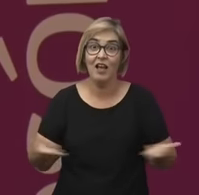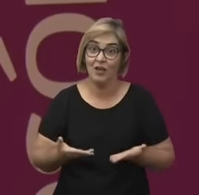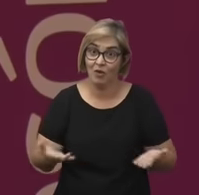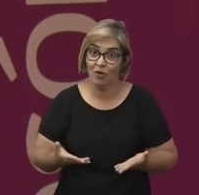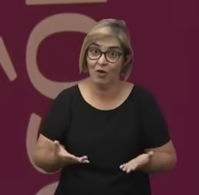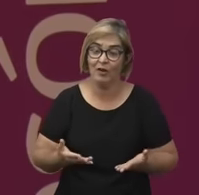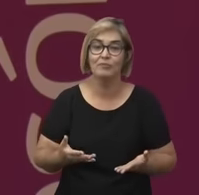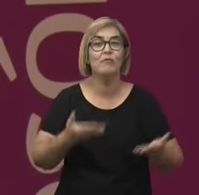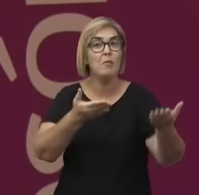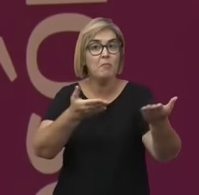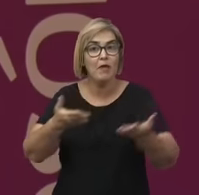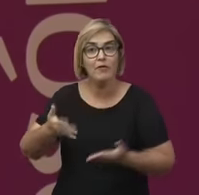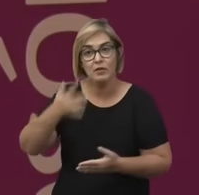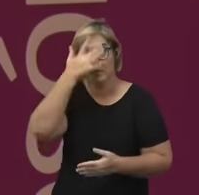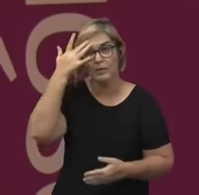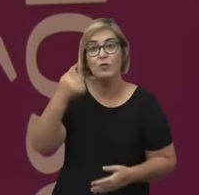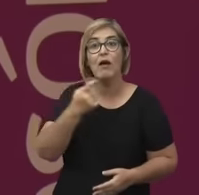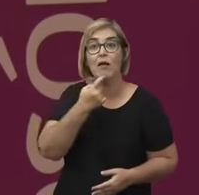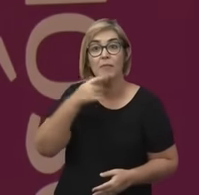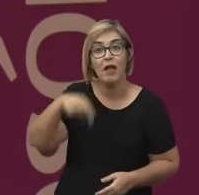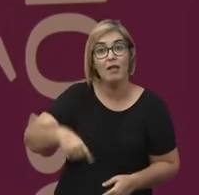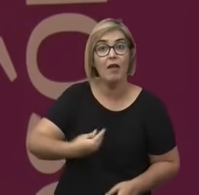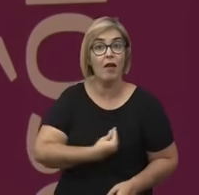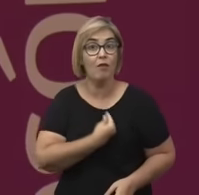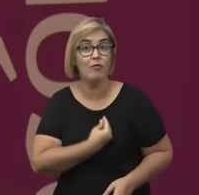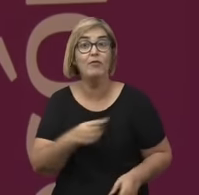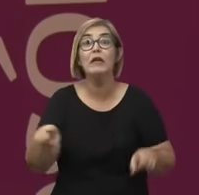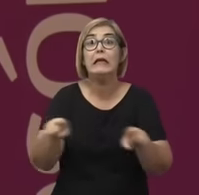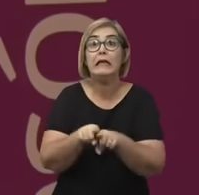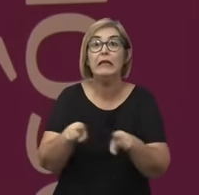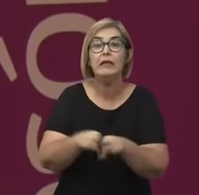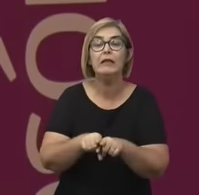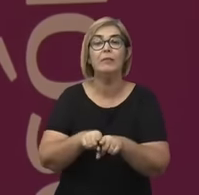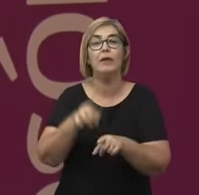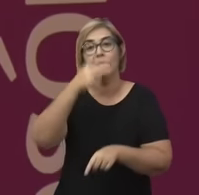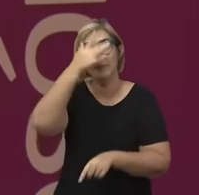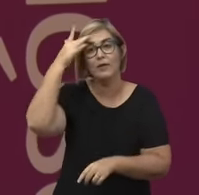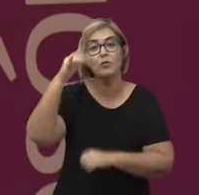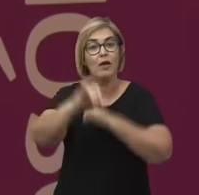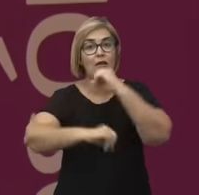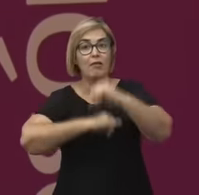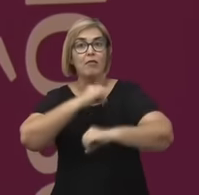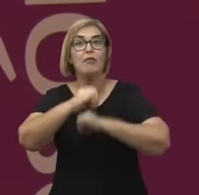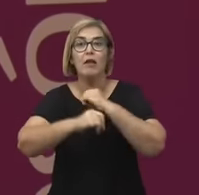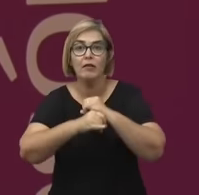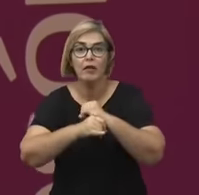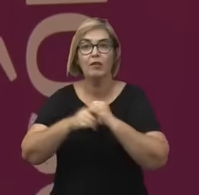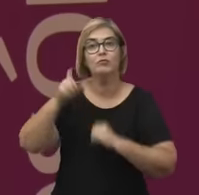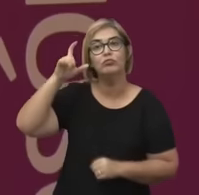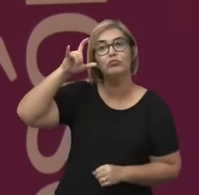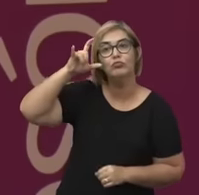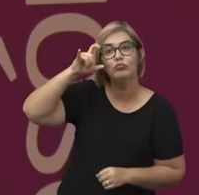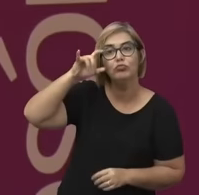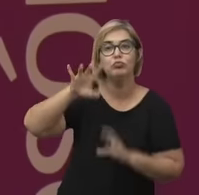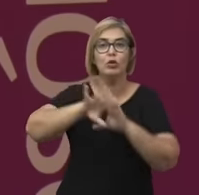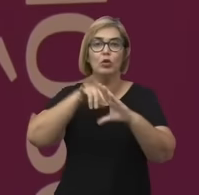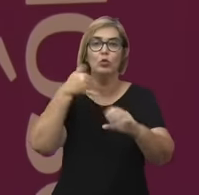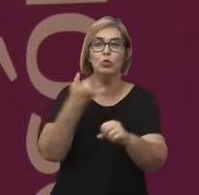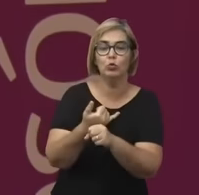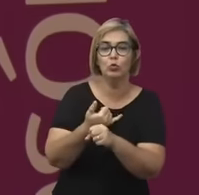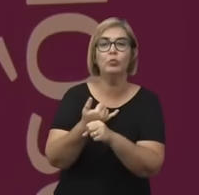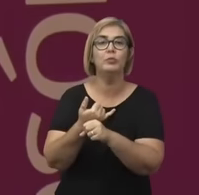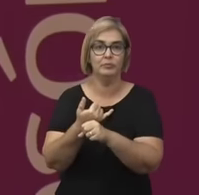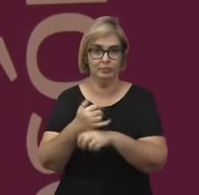Campinas e também quem está acompanhando a gente pela internet, pelo YouTube, pelo Twitch e também pelo Instagram. A partir de agora, vocês já podem fazer suas